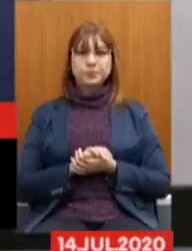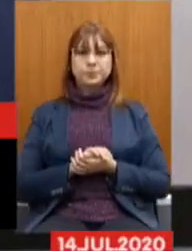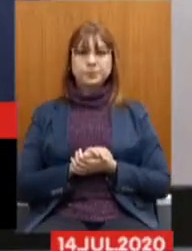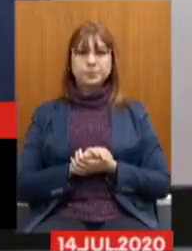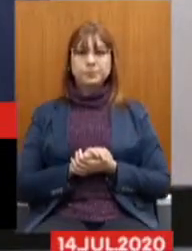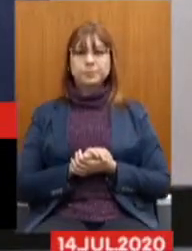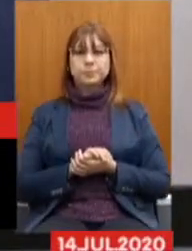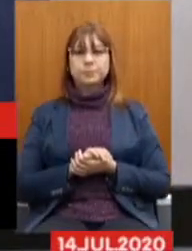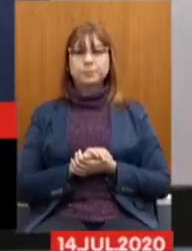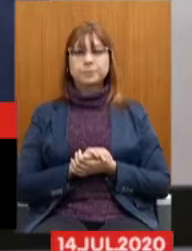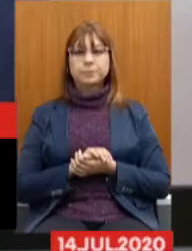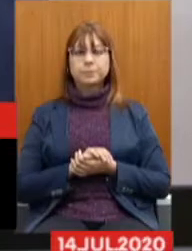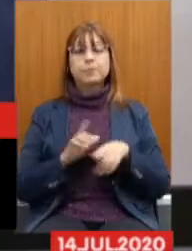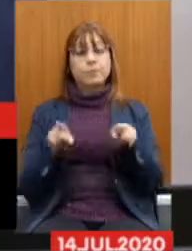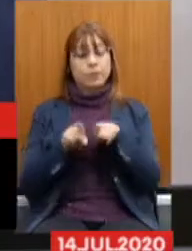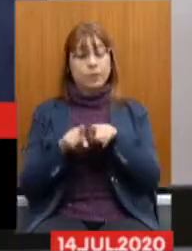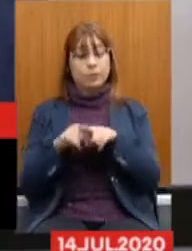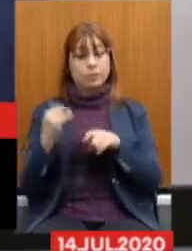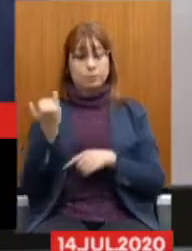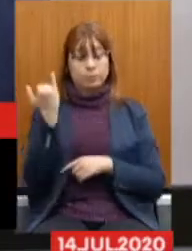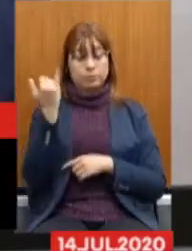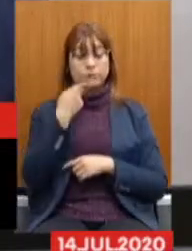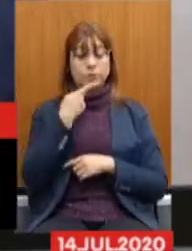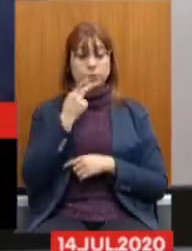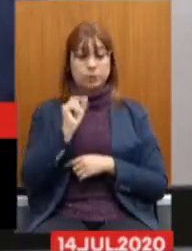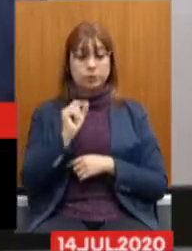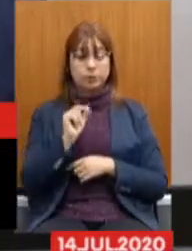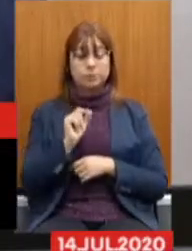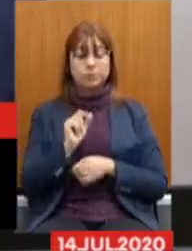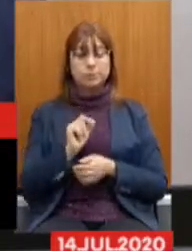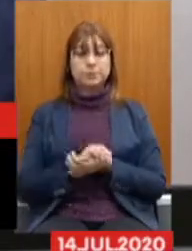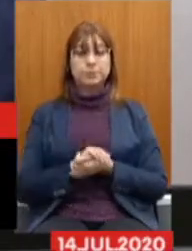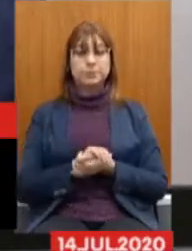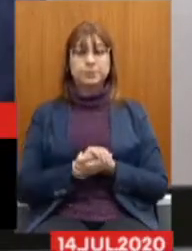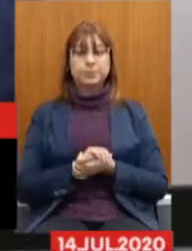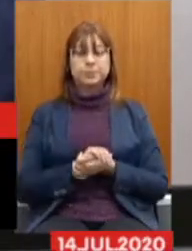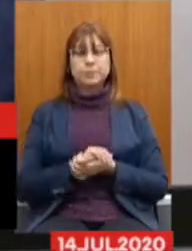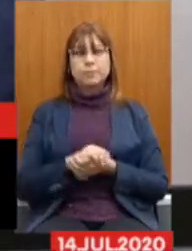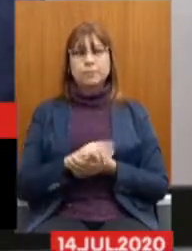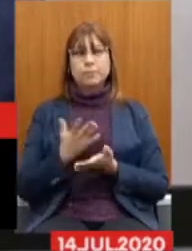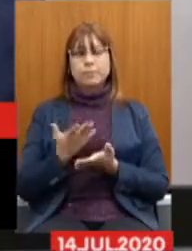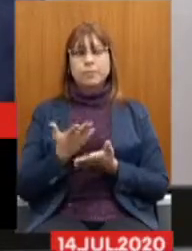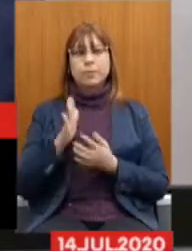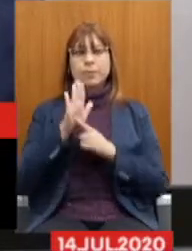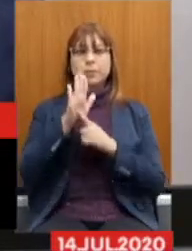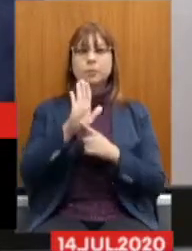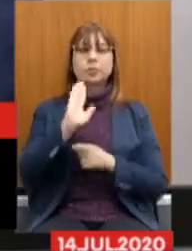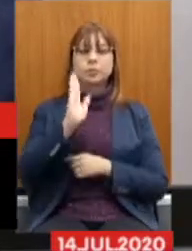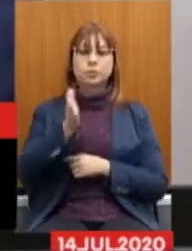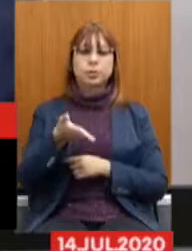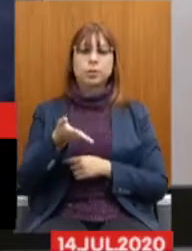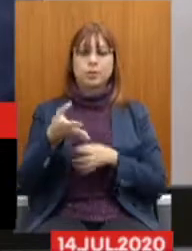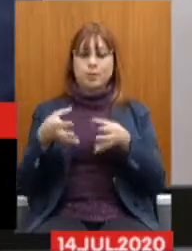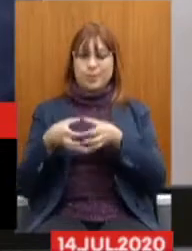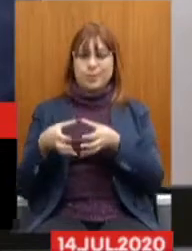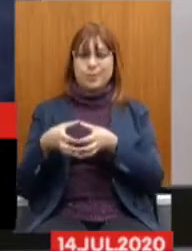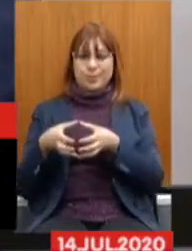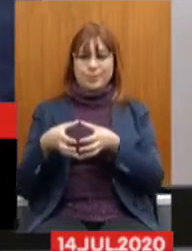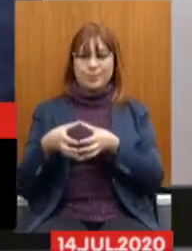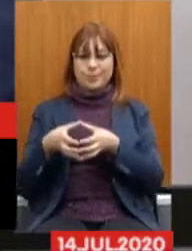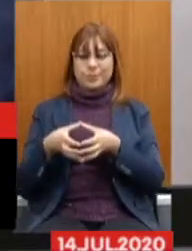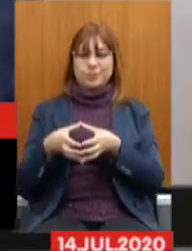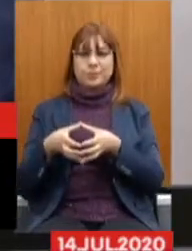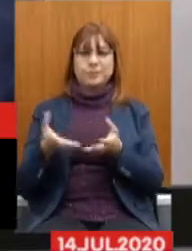Convém também frisar, seguindo o entendimento já manifestado pela Comissão Comissões da Assembleia